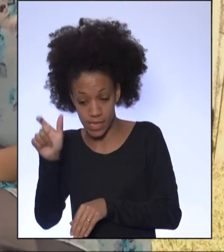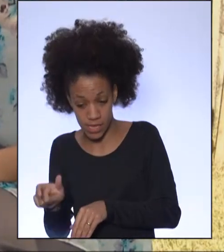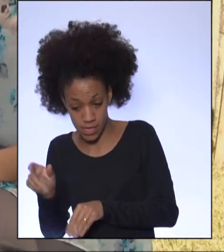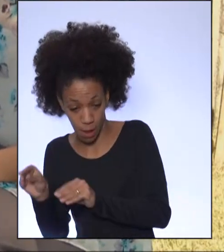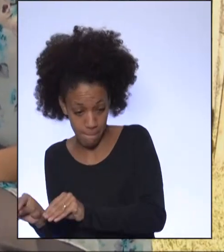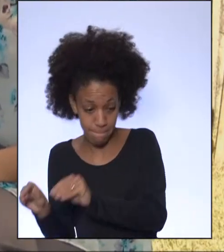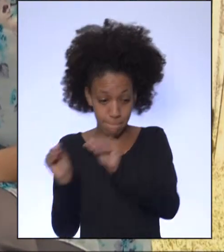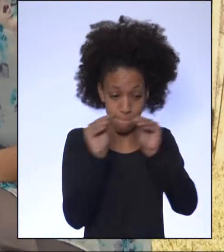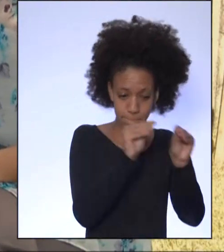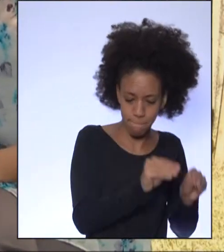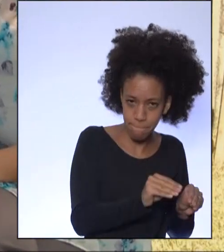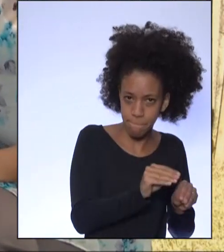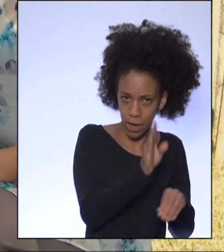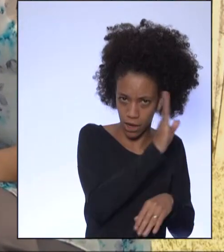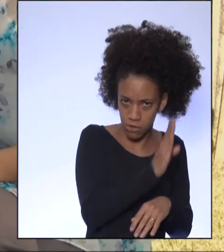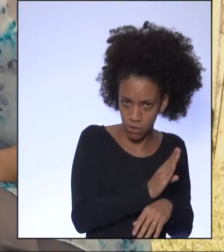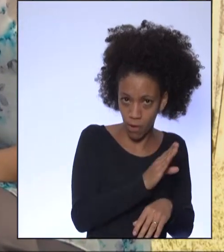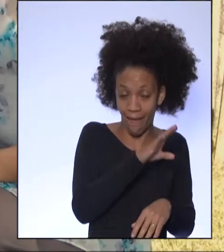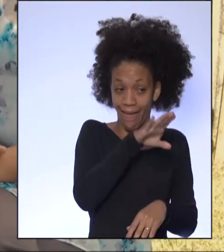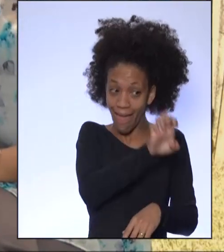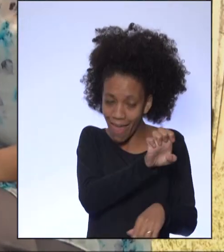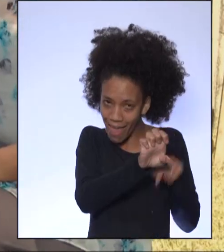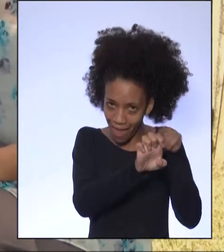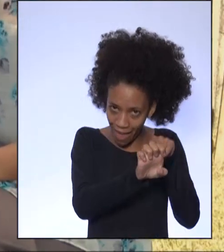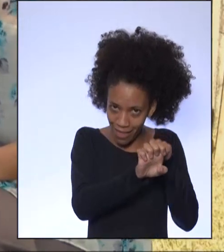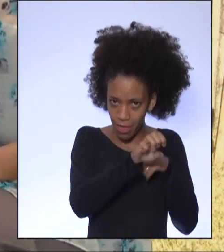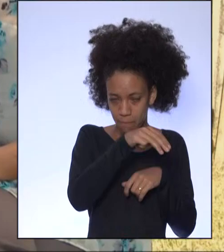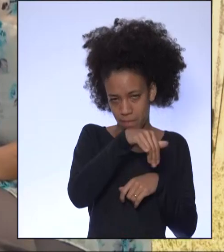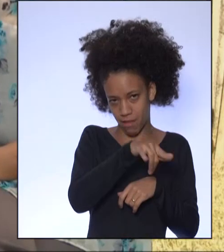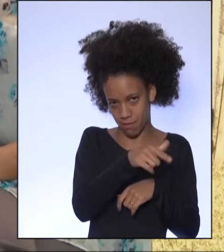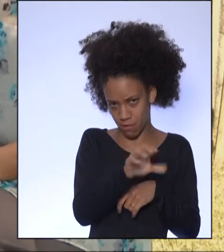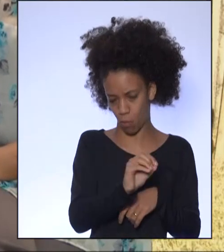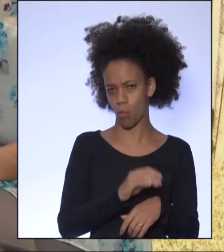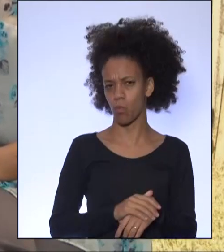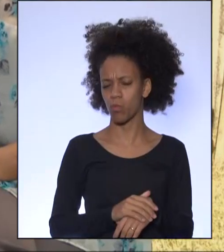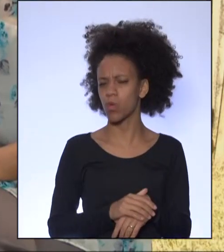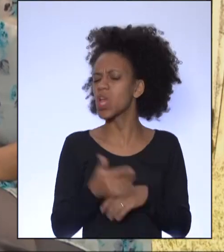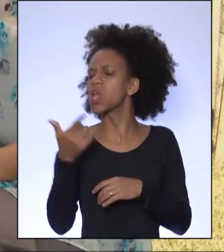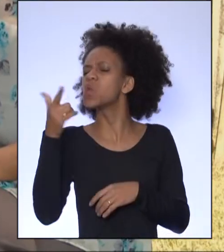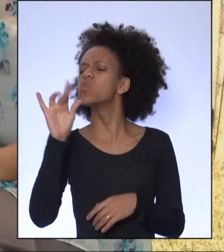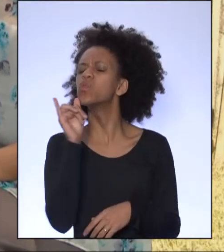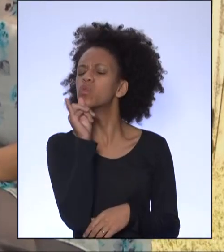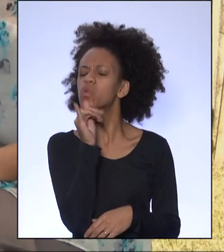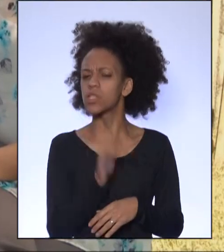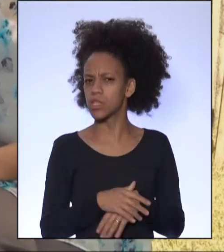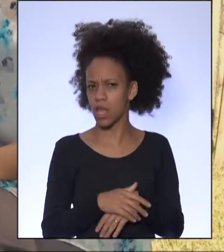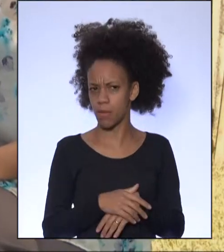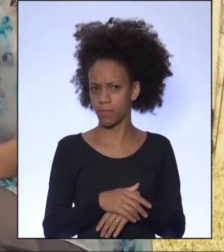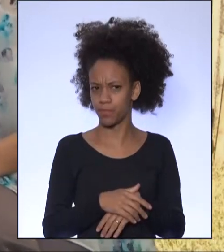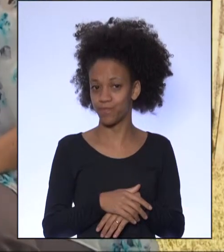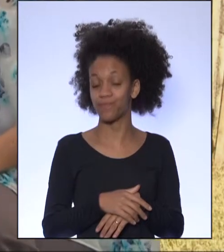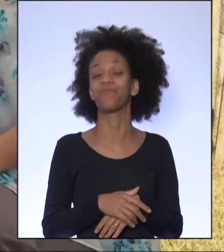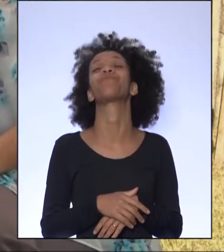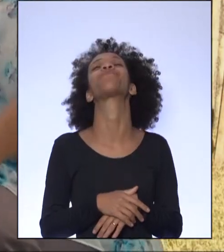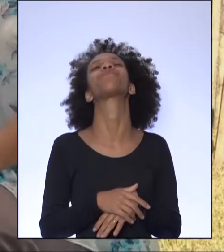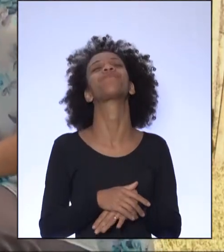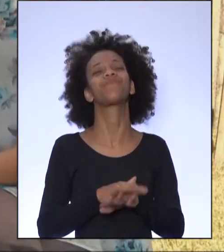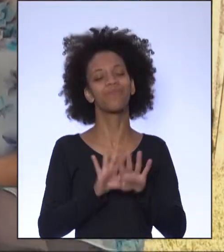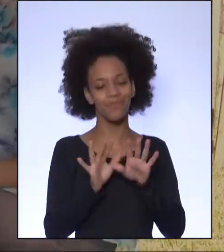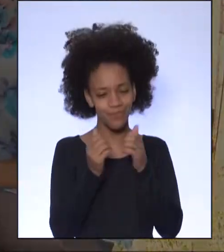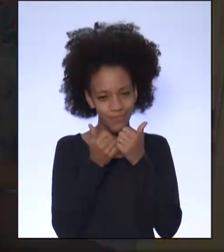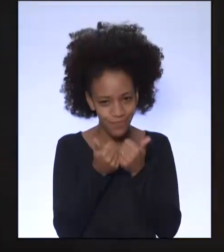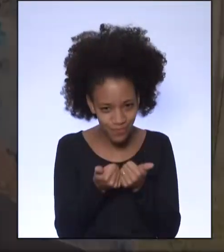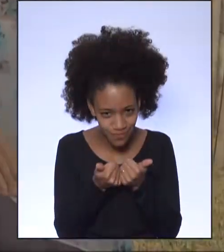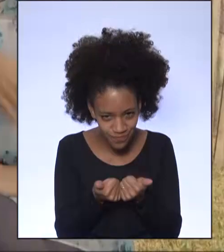E qual é o nome mesmo dos países que usamos aqui nos exemplos? Ah, muito bem!